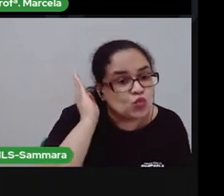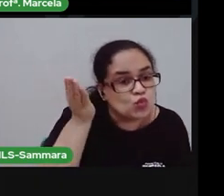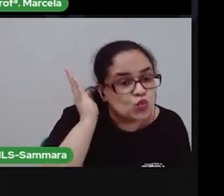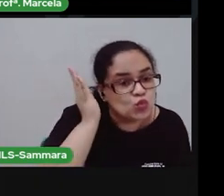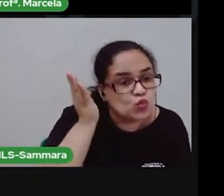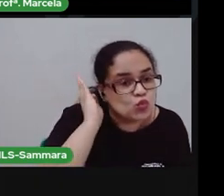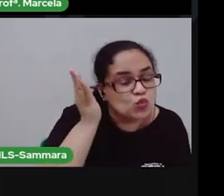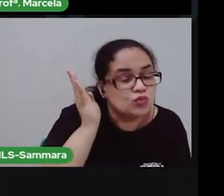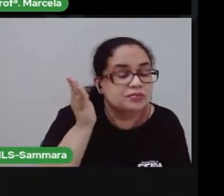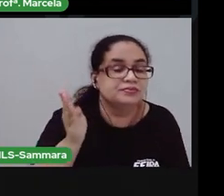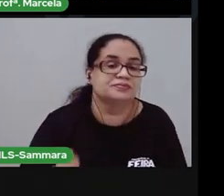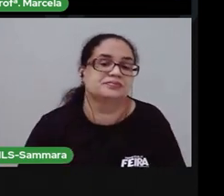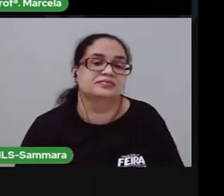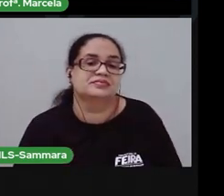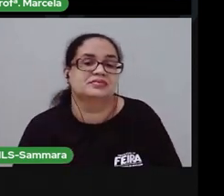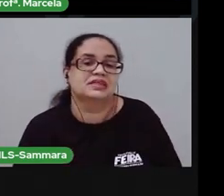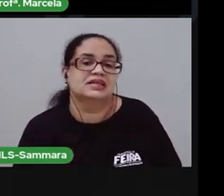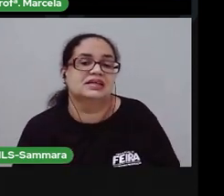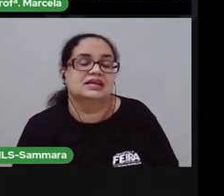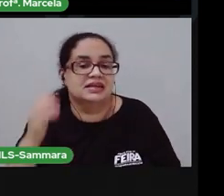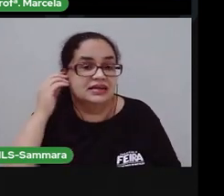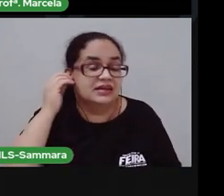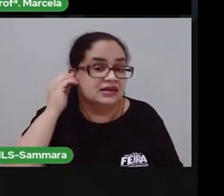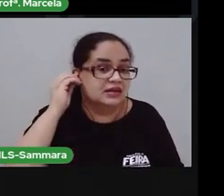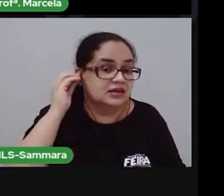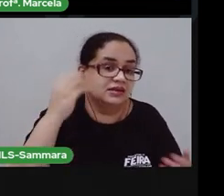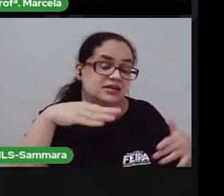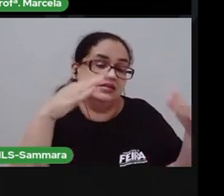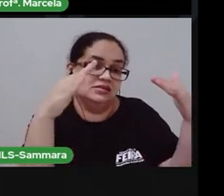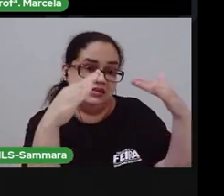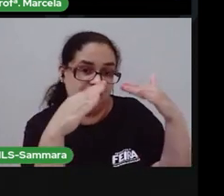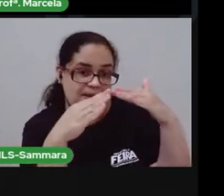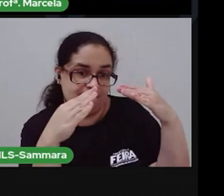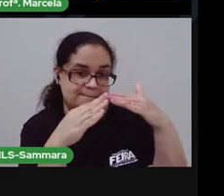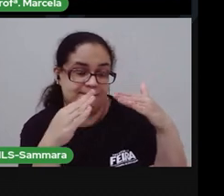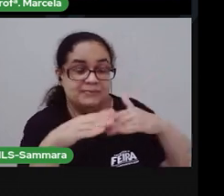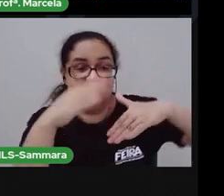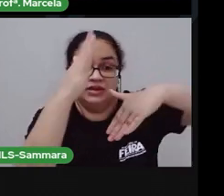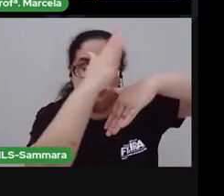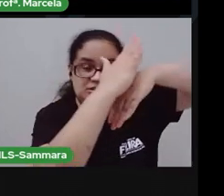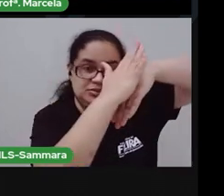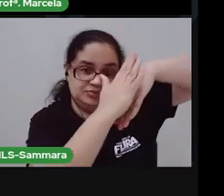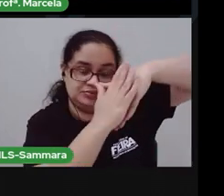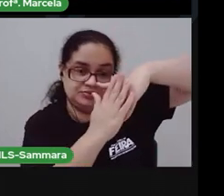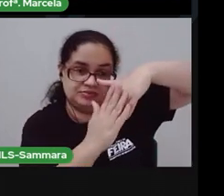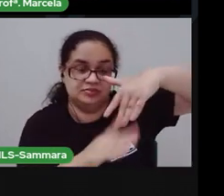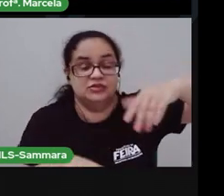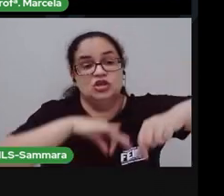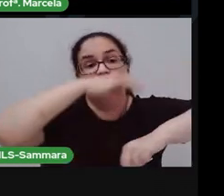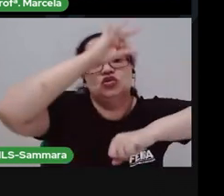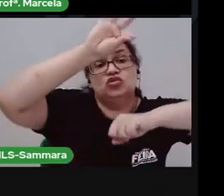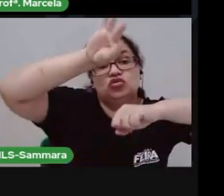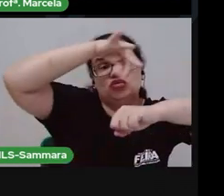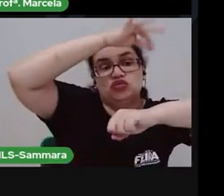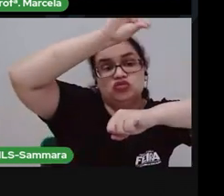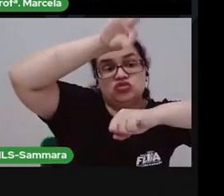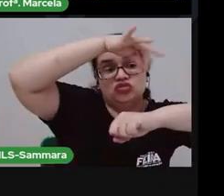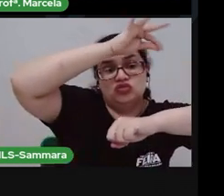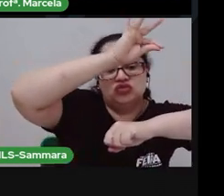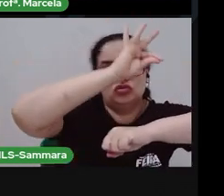o jumento. Essa casa é de telha. Quem mora nela